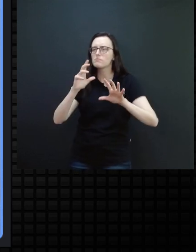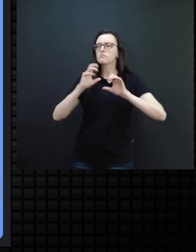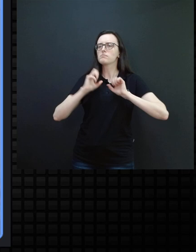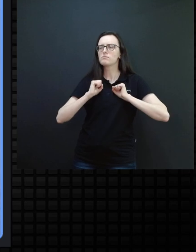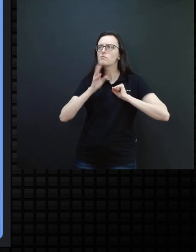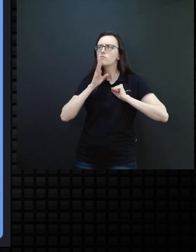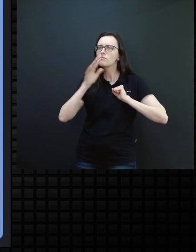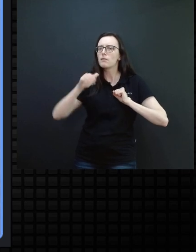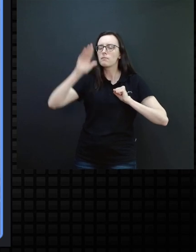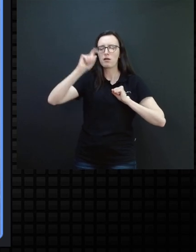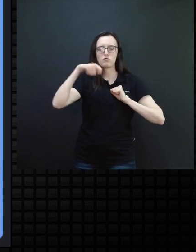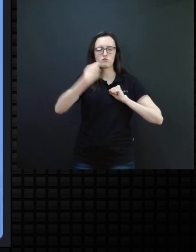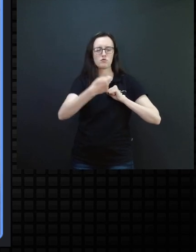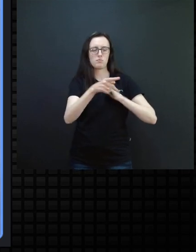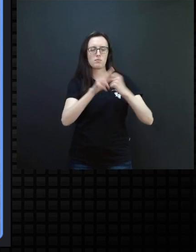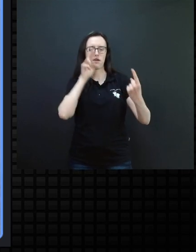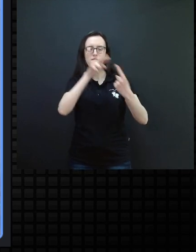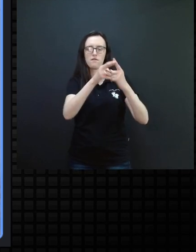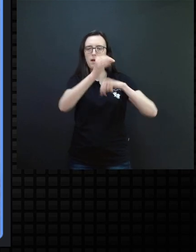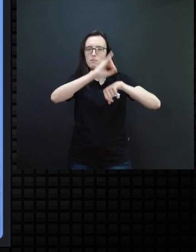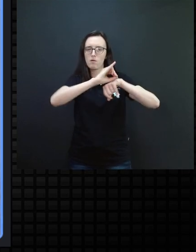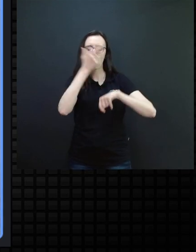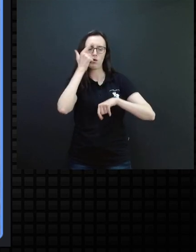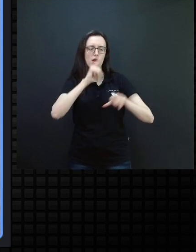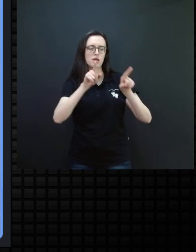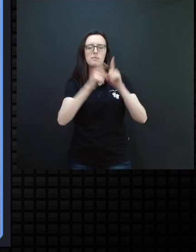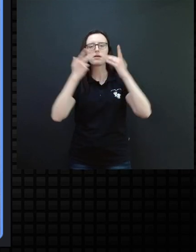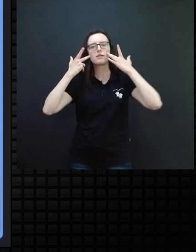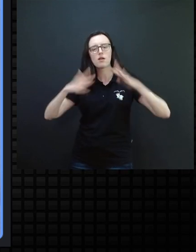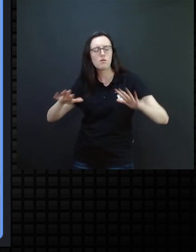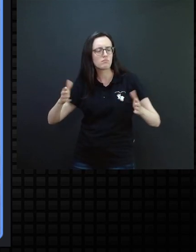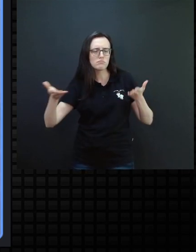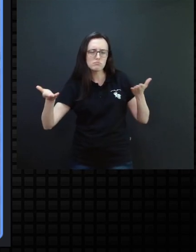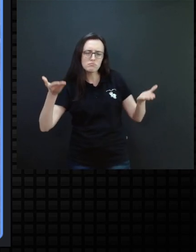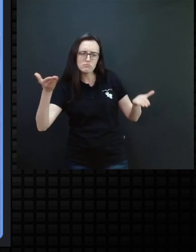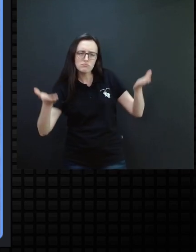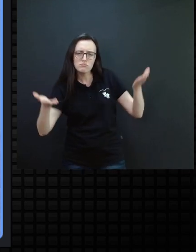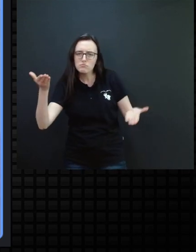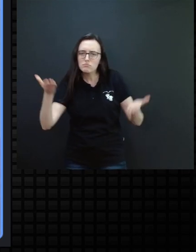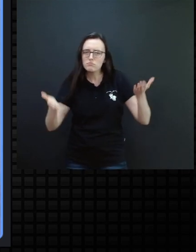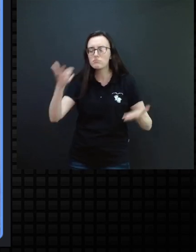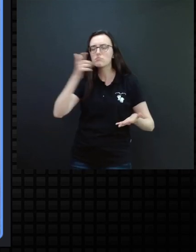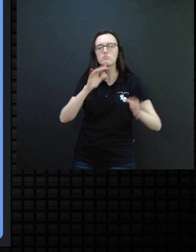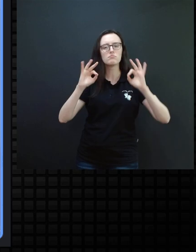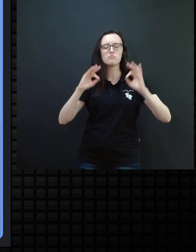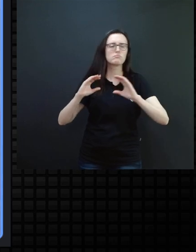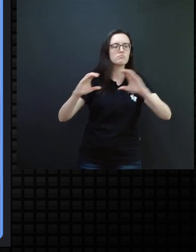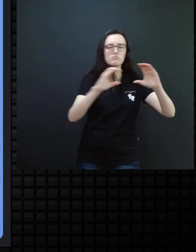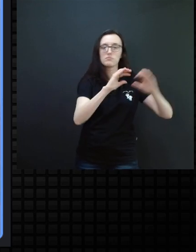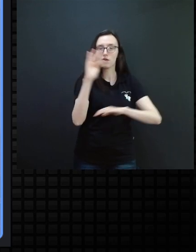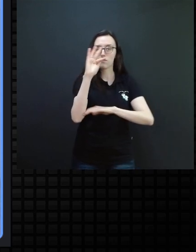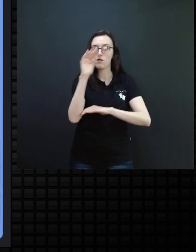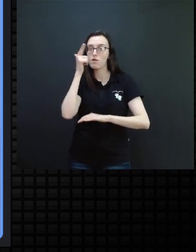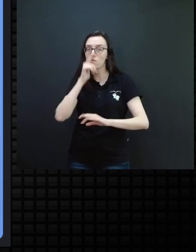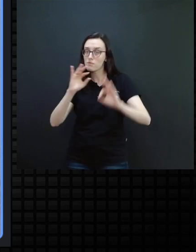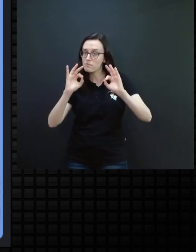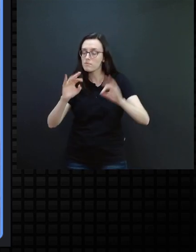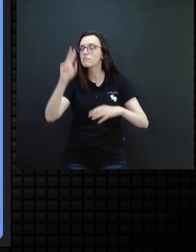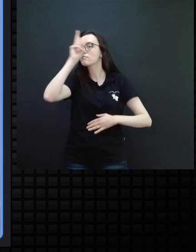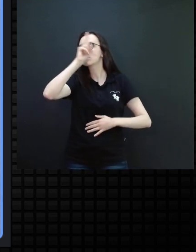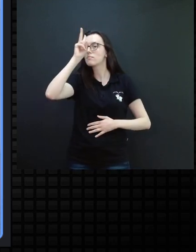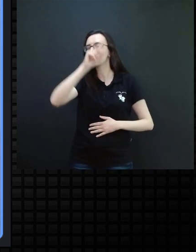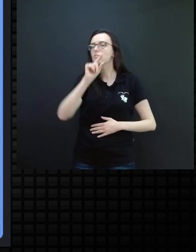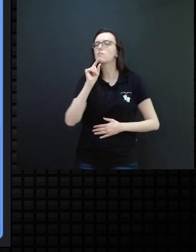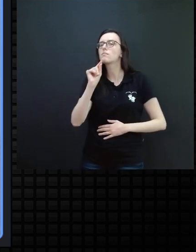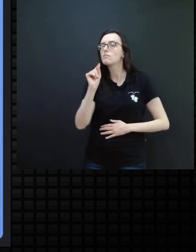objeto, de referência para um gesto natural, até se efetivarmos a comunicação formal, e lembrando,